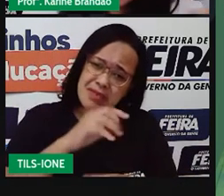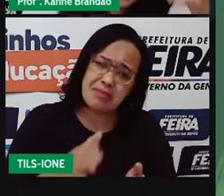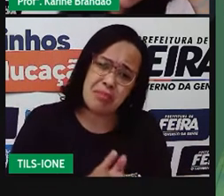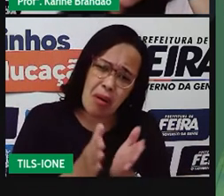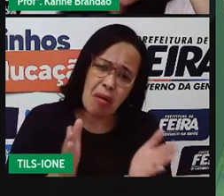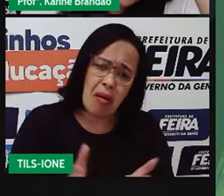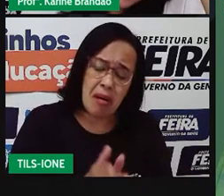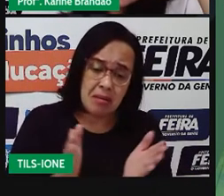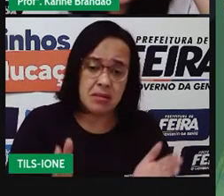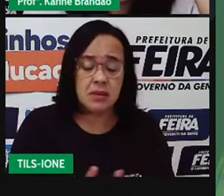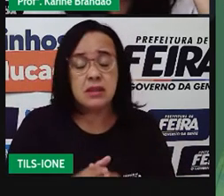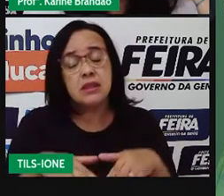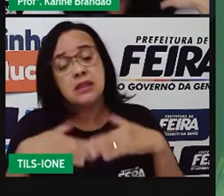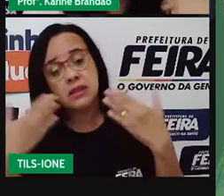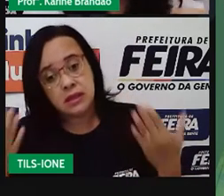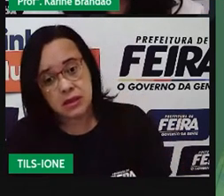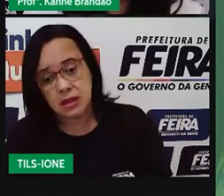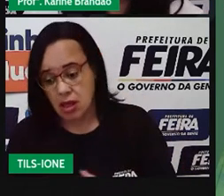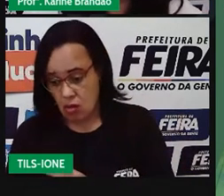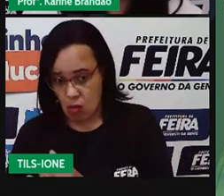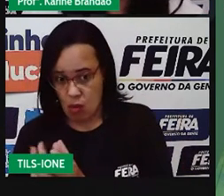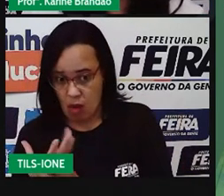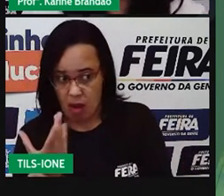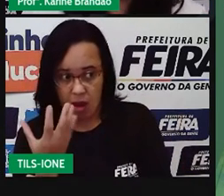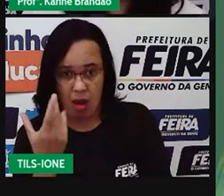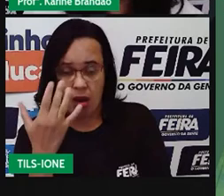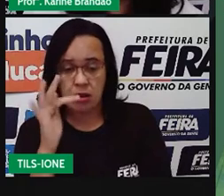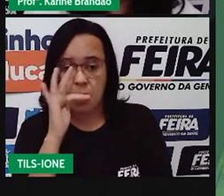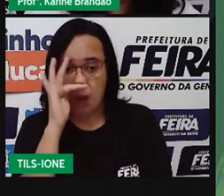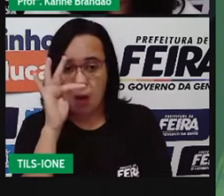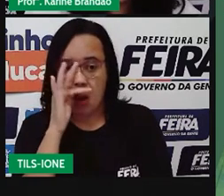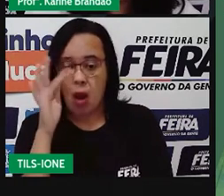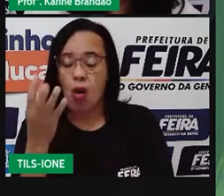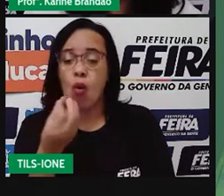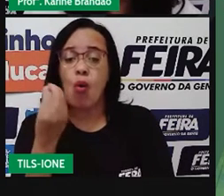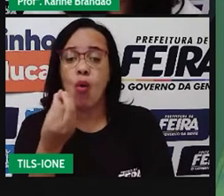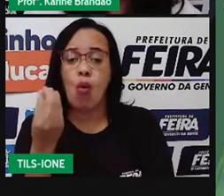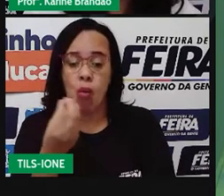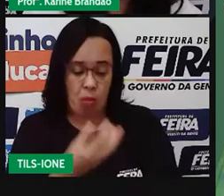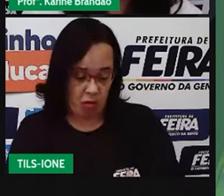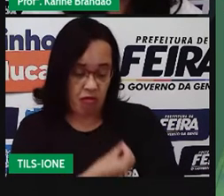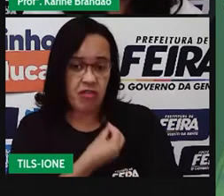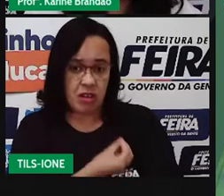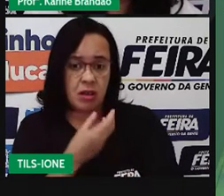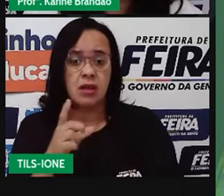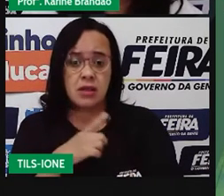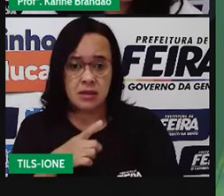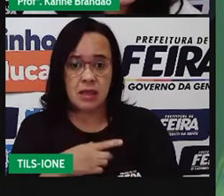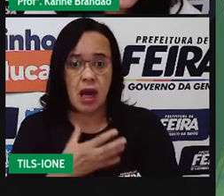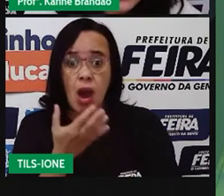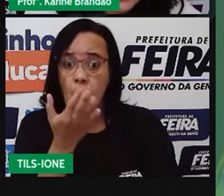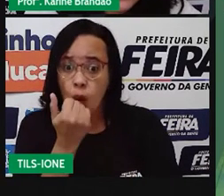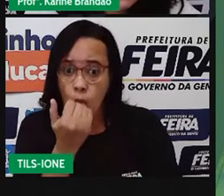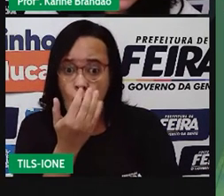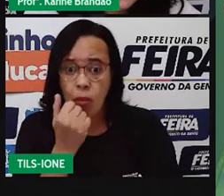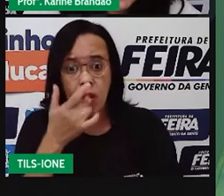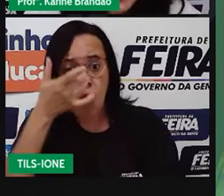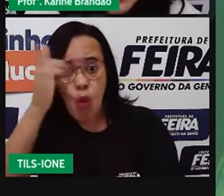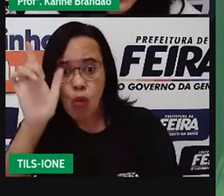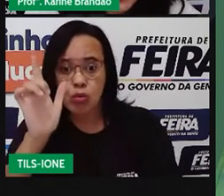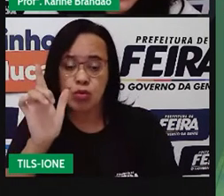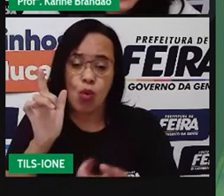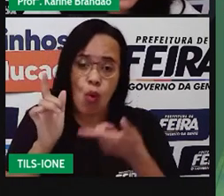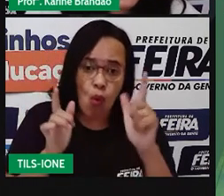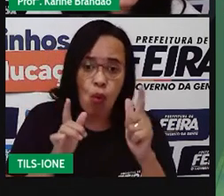formas, né, que elas conseguiram sobreviver nesse ambiente é se alimentando de outros seres vivos.